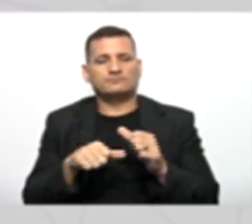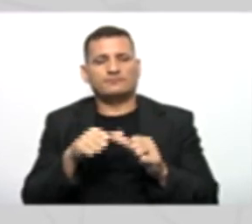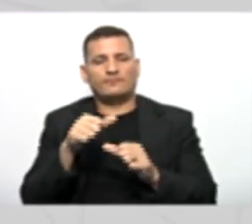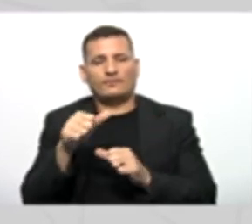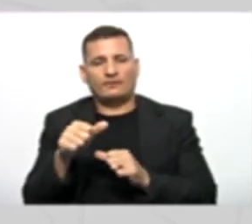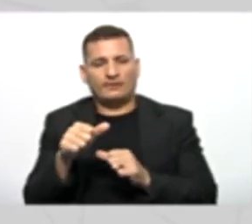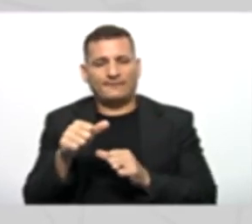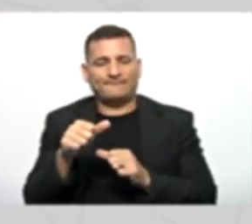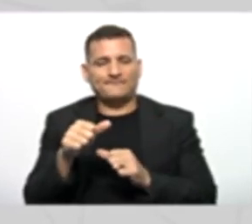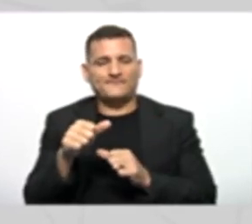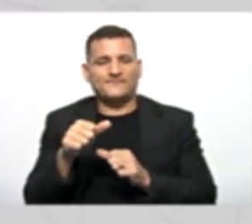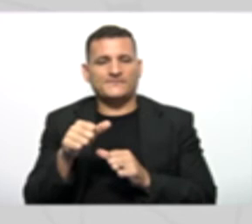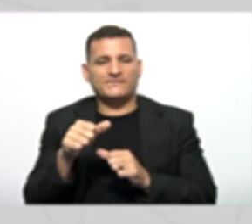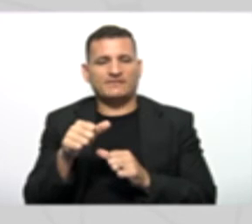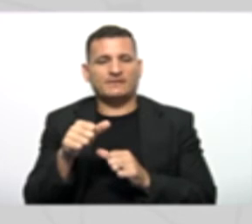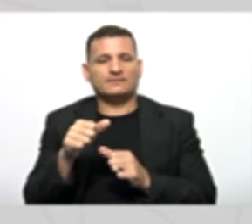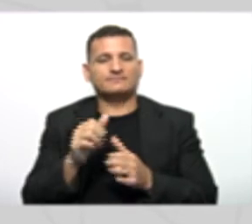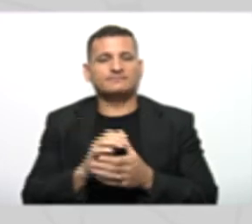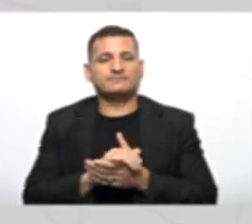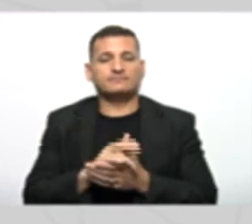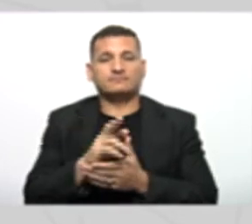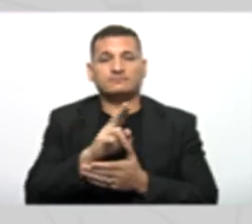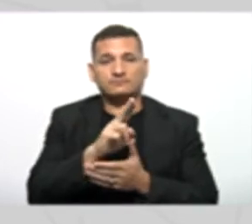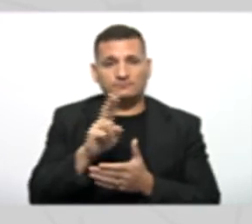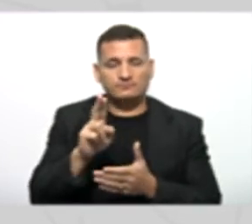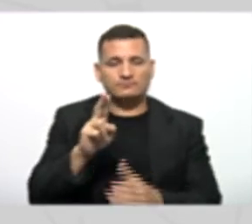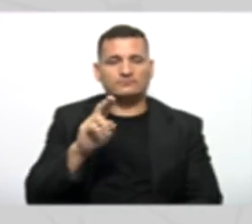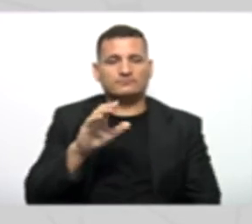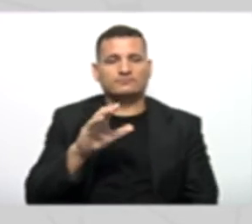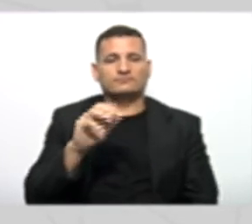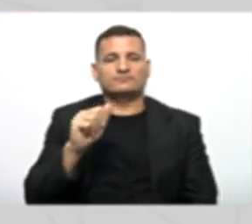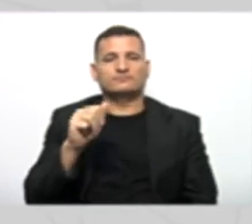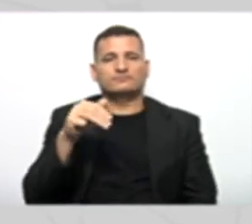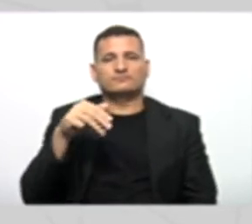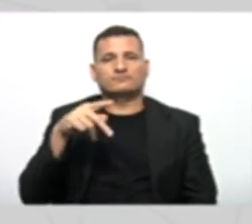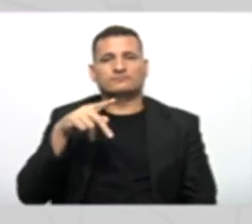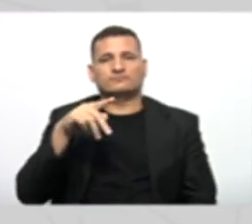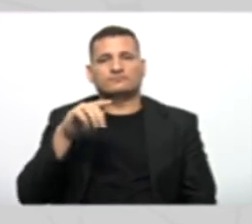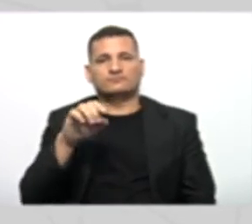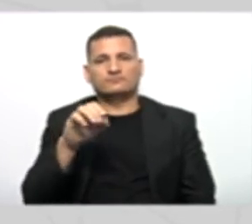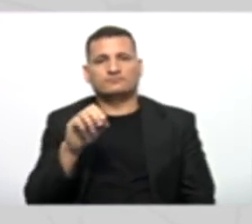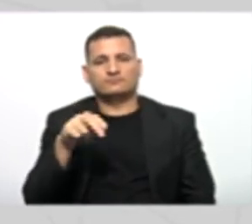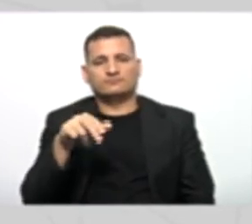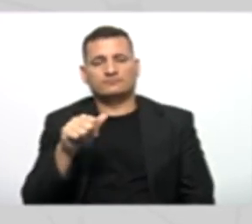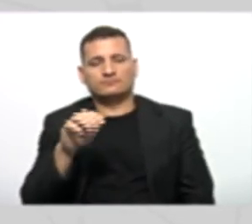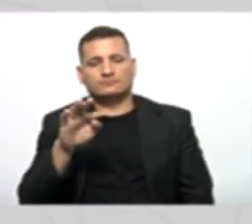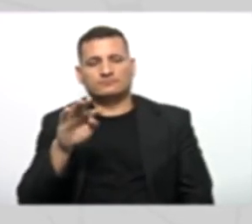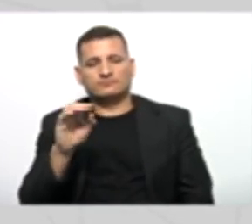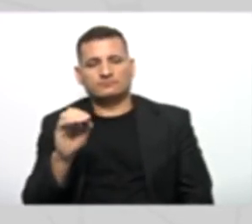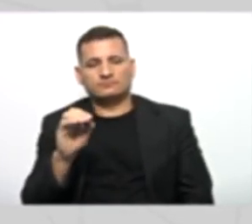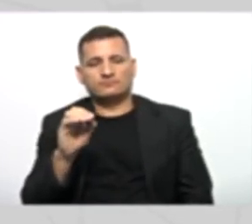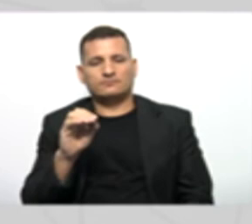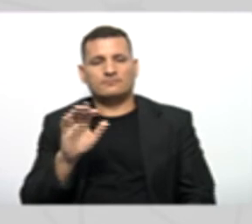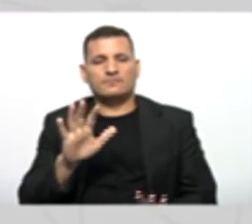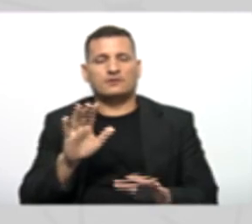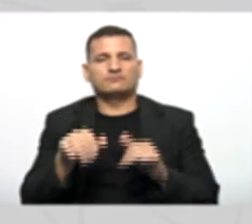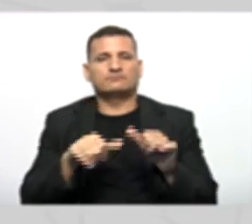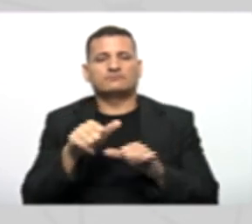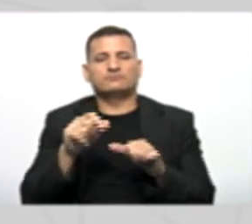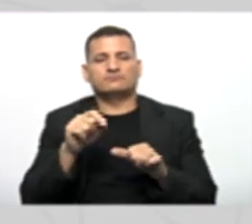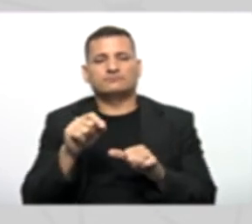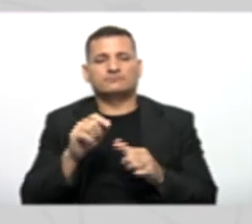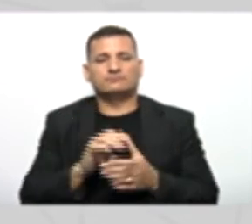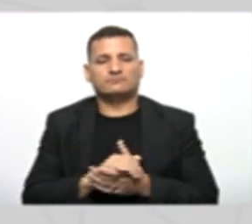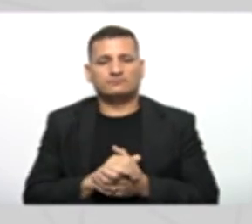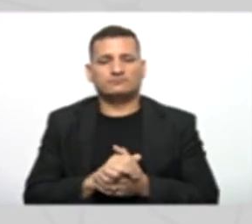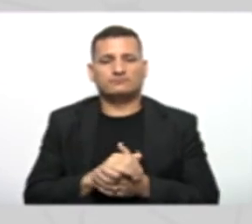manteve O nome Do campeonato Vocês lembram? Campeonato Brasileiro De futebol Só que Ela mudou O que? Mudou O nome